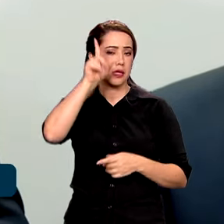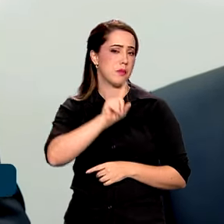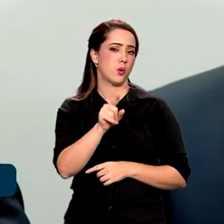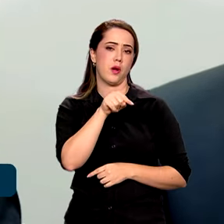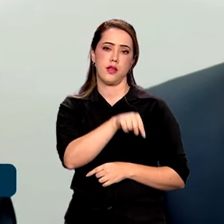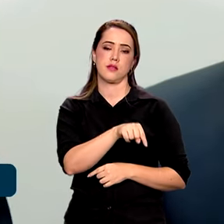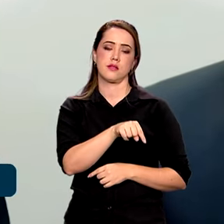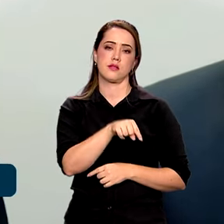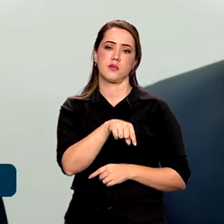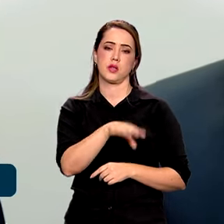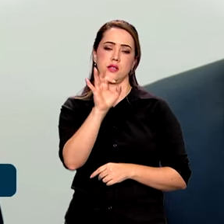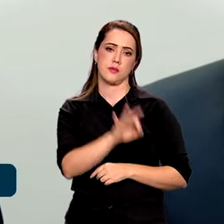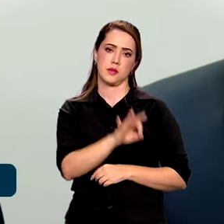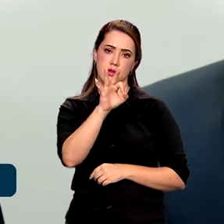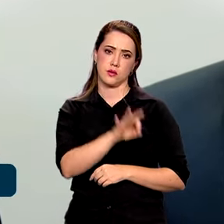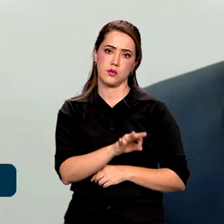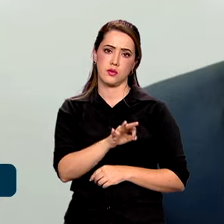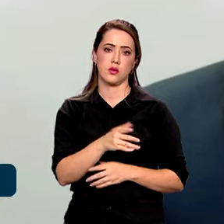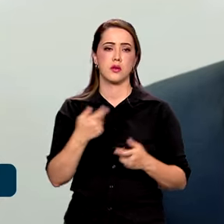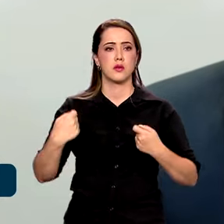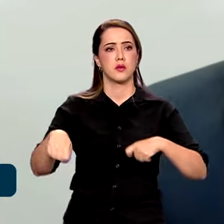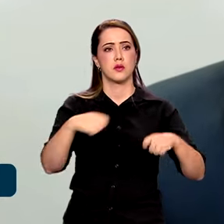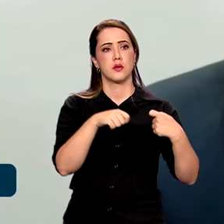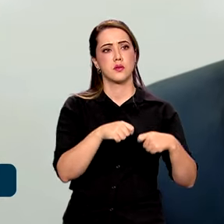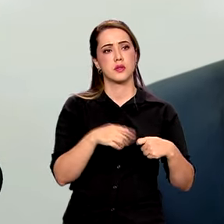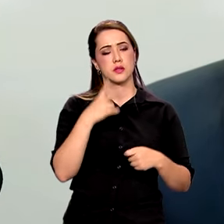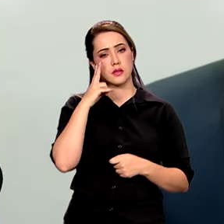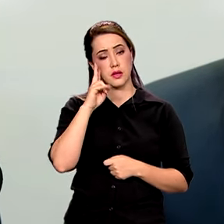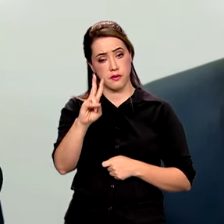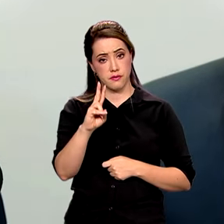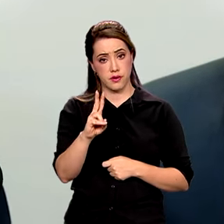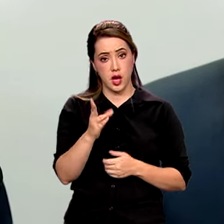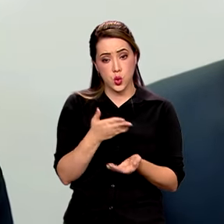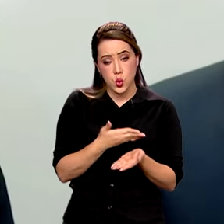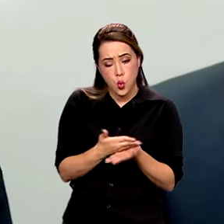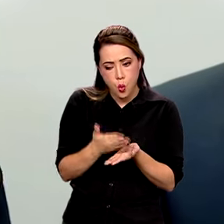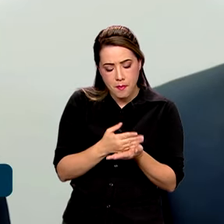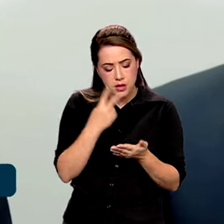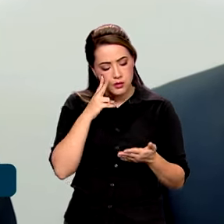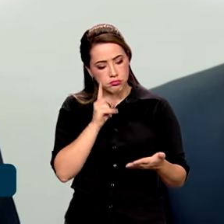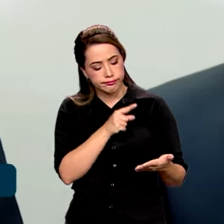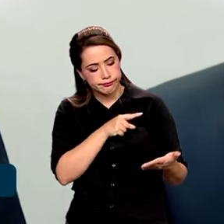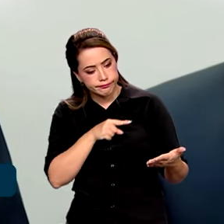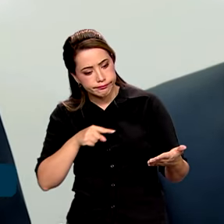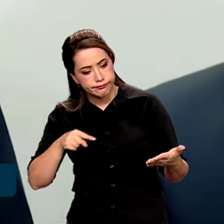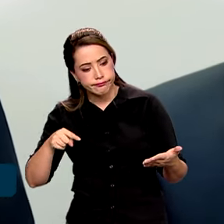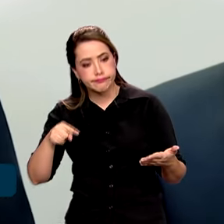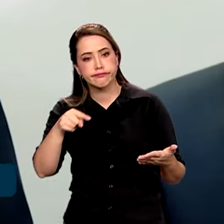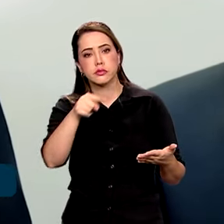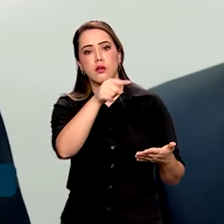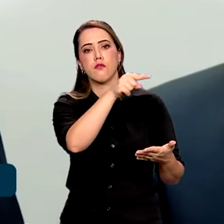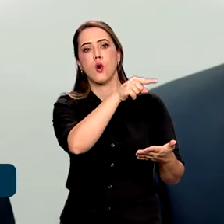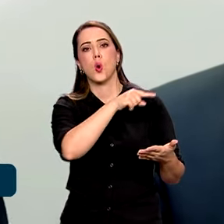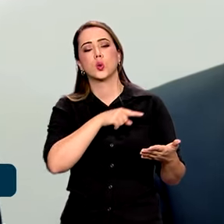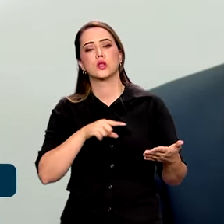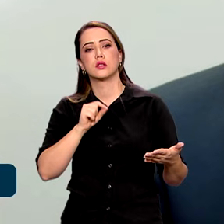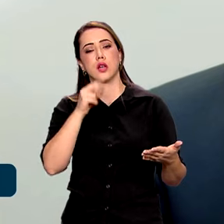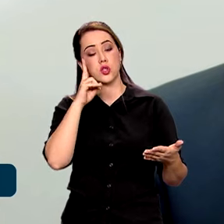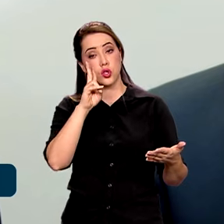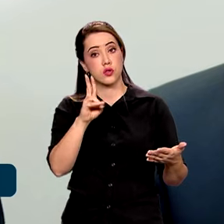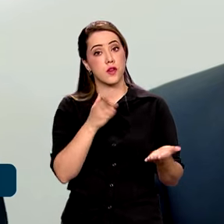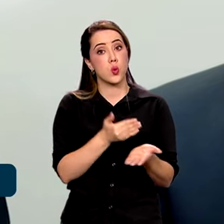estatístico. O ponto é verificar na margem o que está acontecendo. E, na margem, nós estamos observando uma